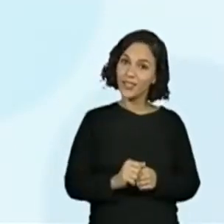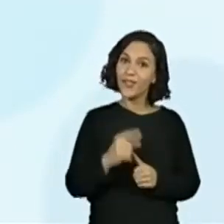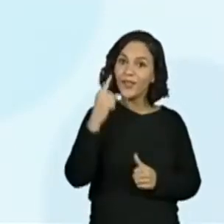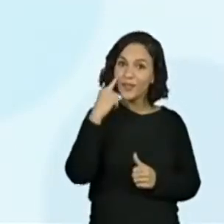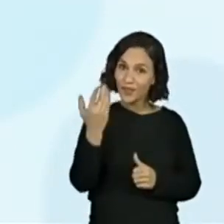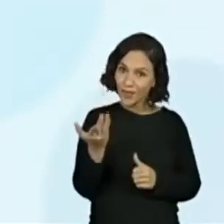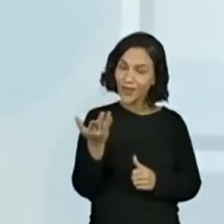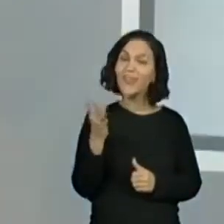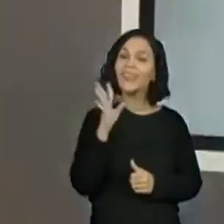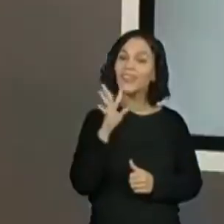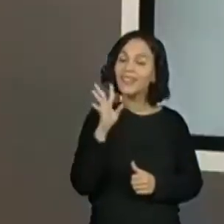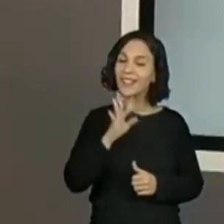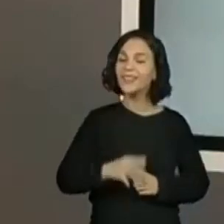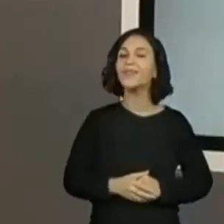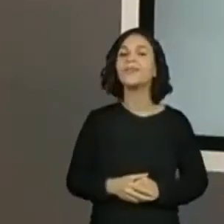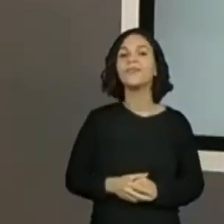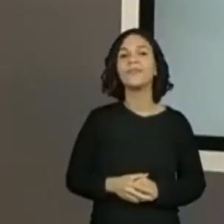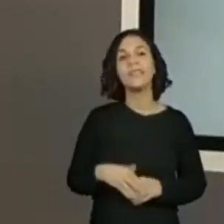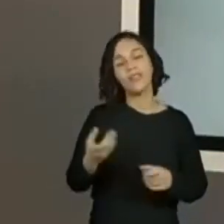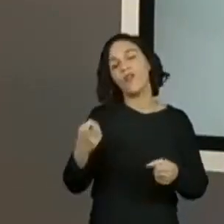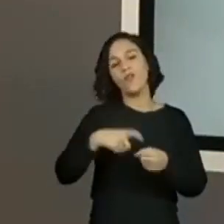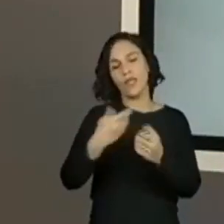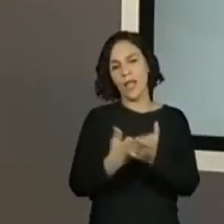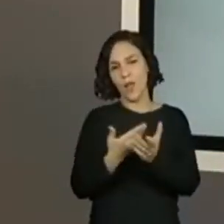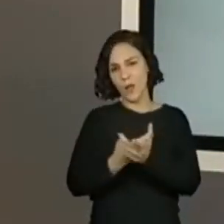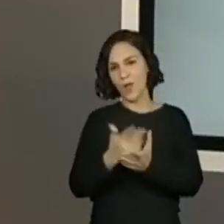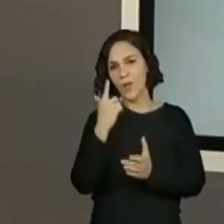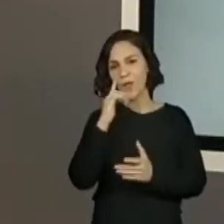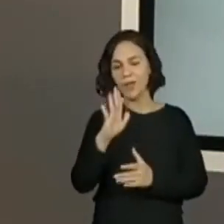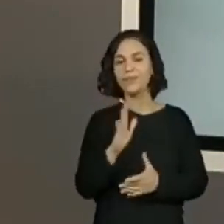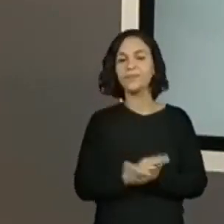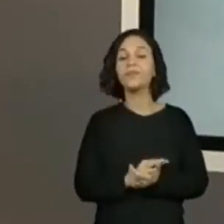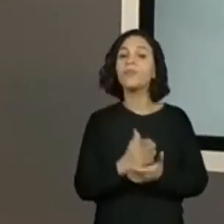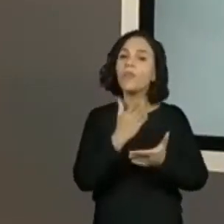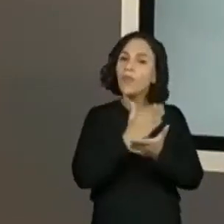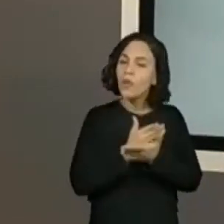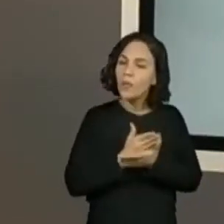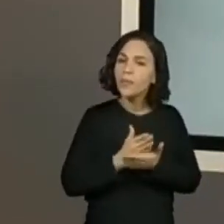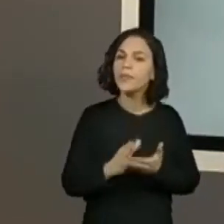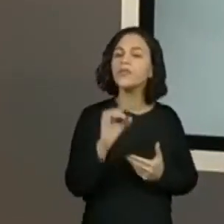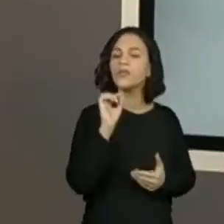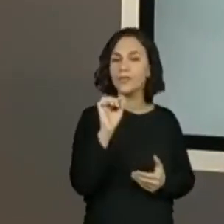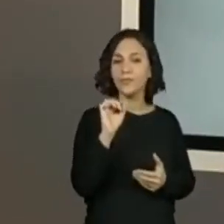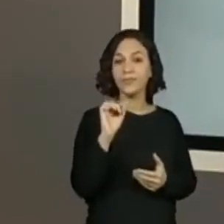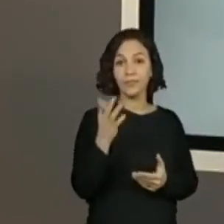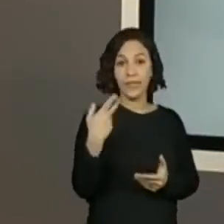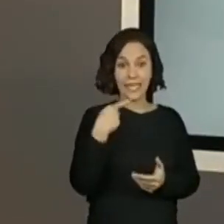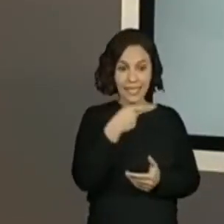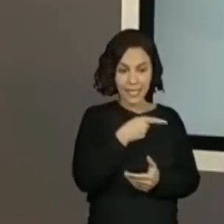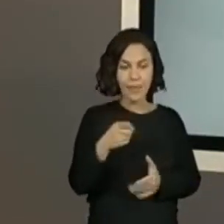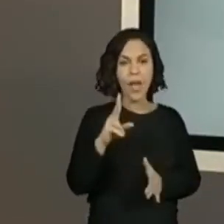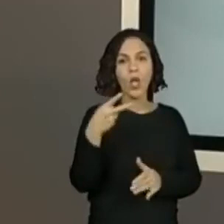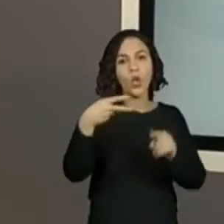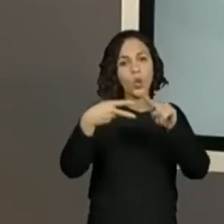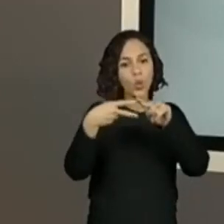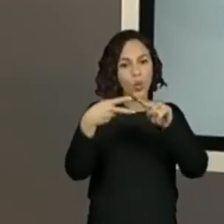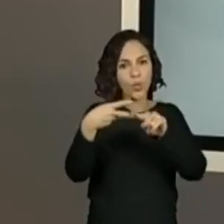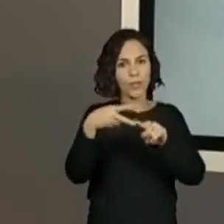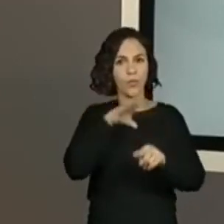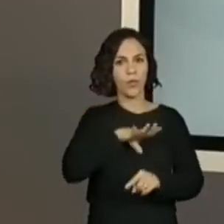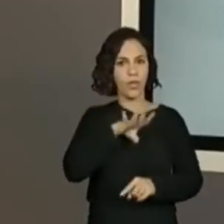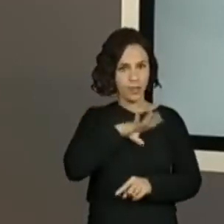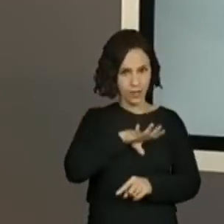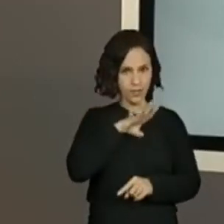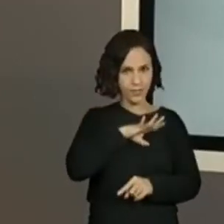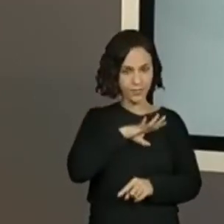Tá bom? Então, vamos voltar aqui para a nossa aula. Primeira parte da nossa aula, lembrando que essa semana são duas aulas de língua portuguesa.